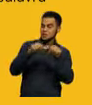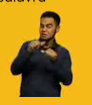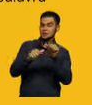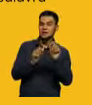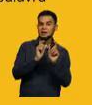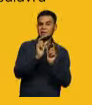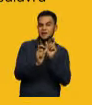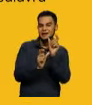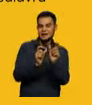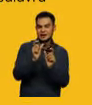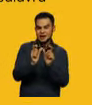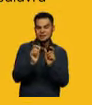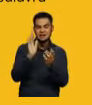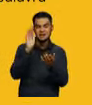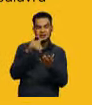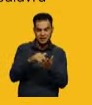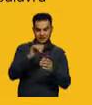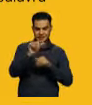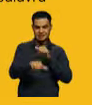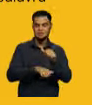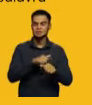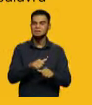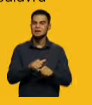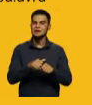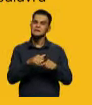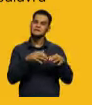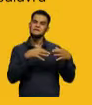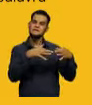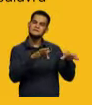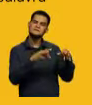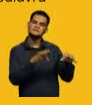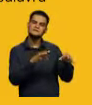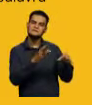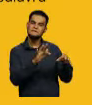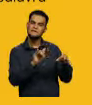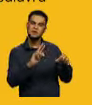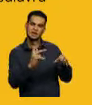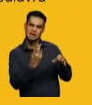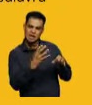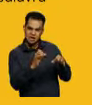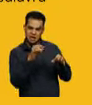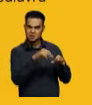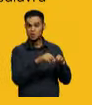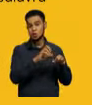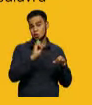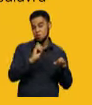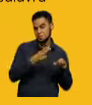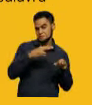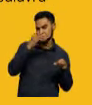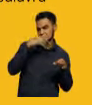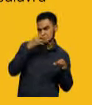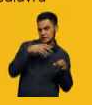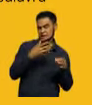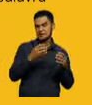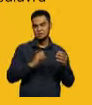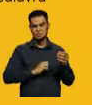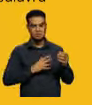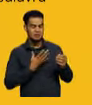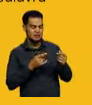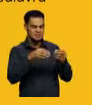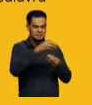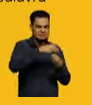difamatório, folheto escrito em estilo satírico ou violento, especialmente